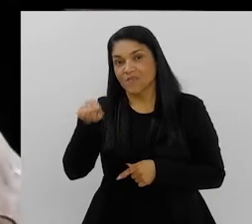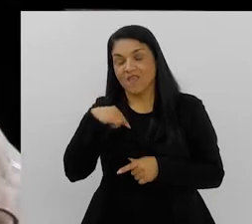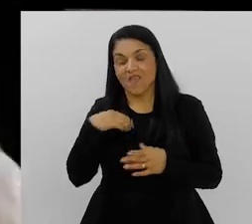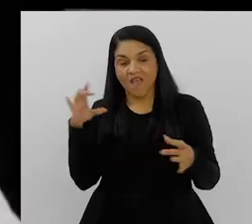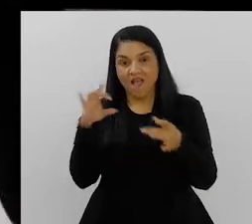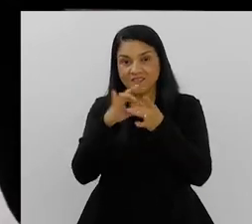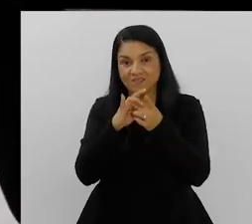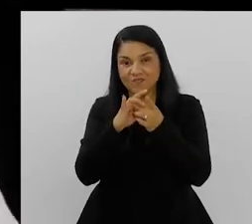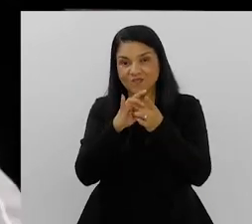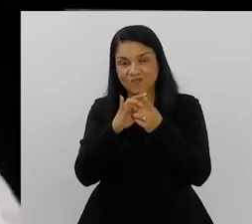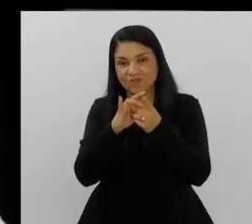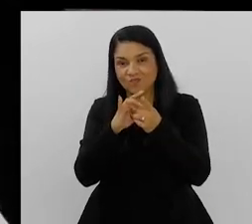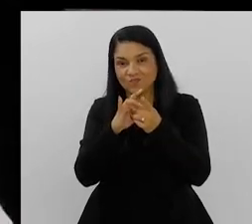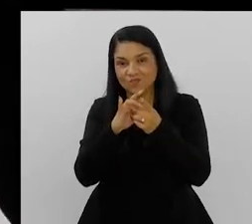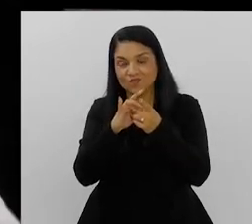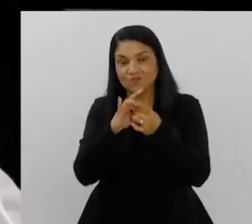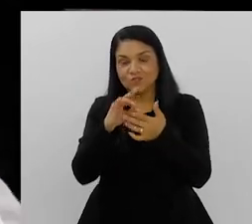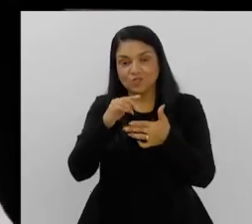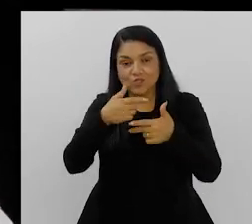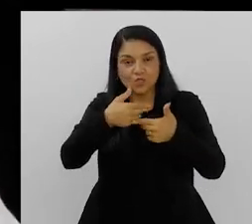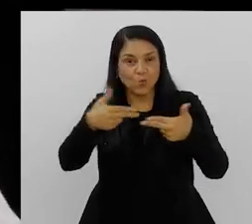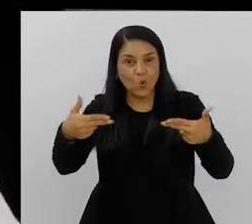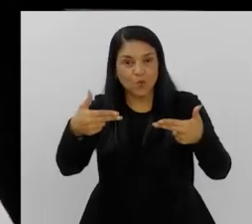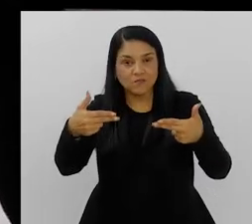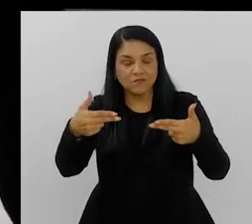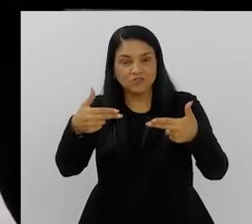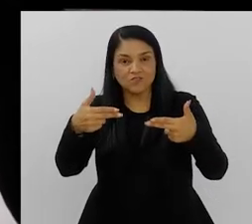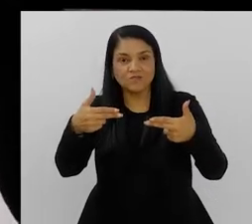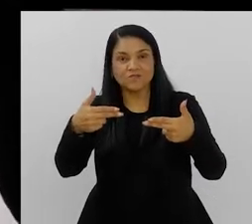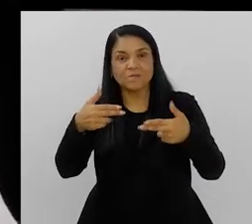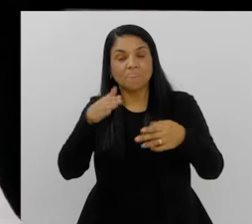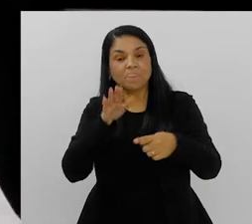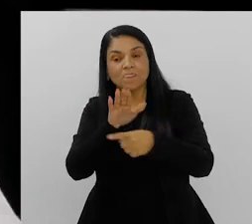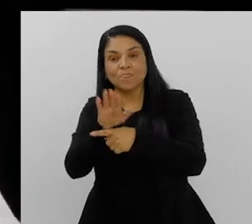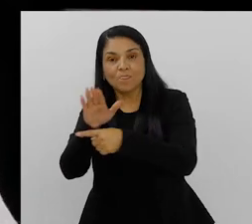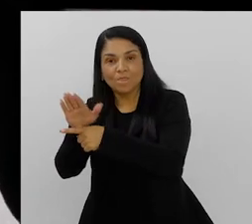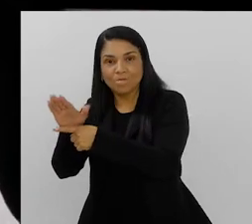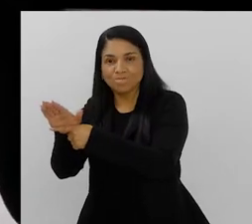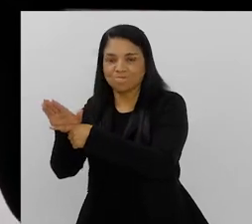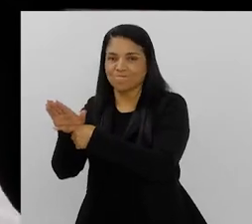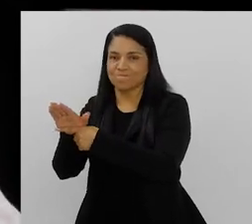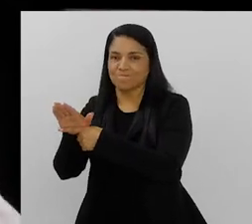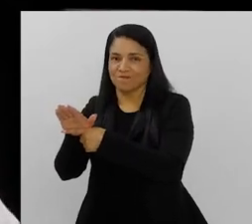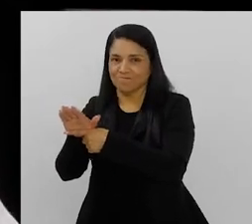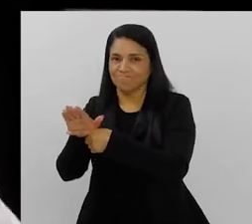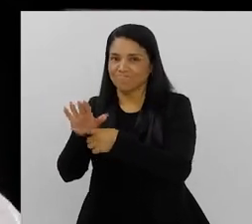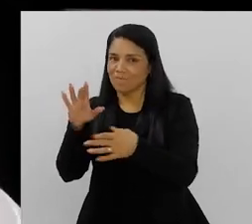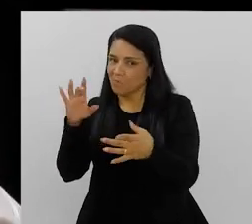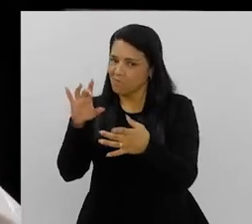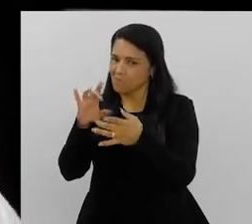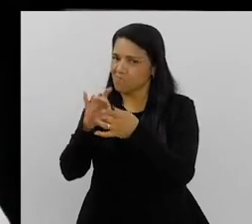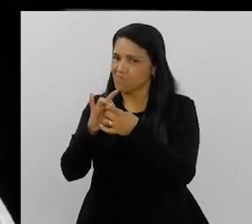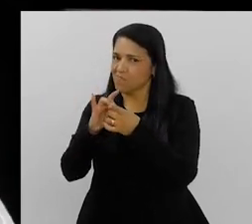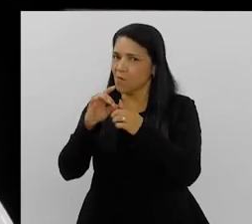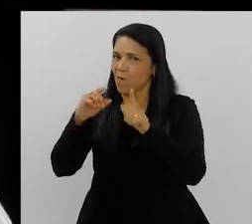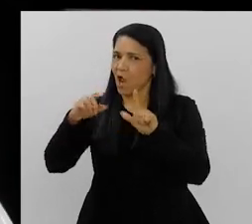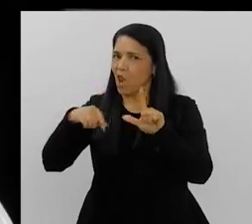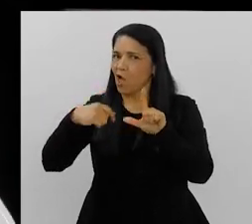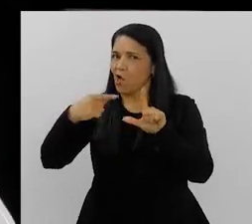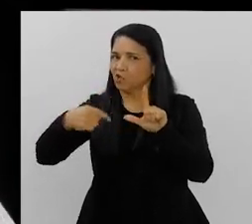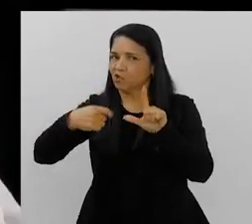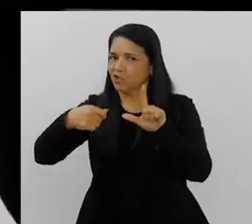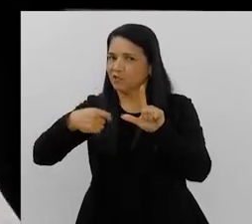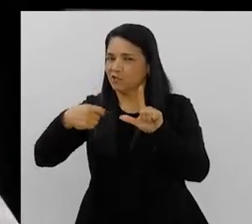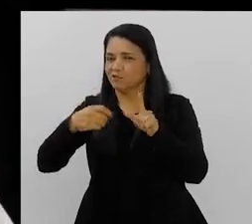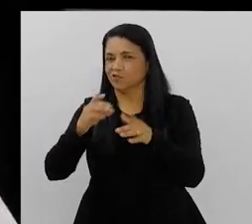autismo, invariavelmente, ele está atrelado a uma relação de uma rede de recursos voltados a uma lógica de capital,